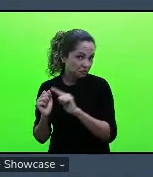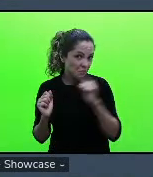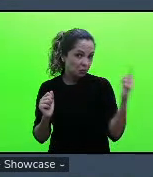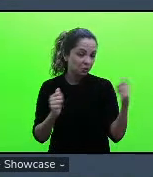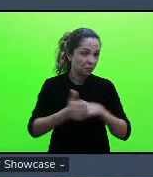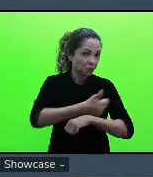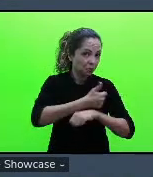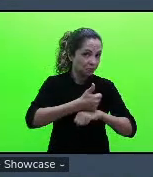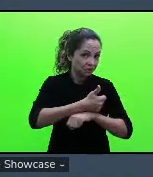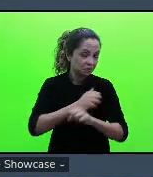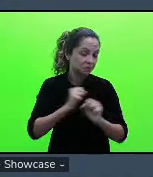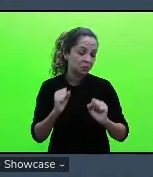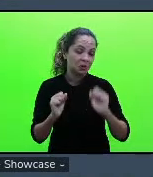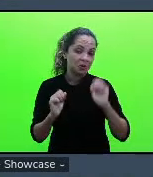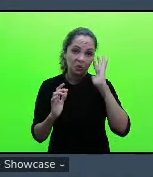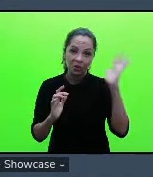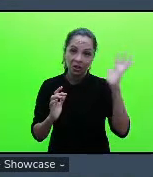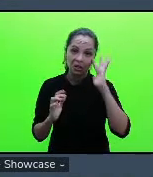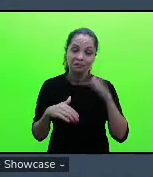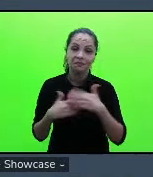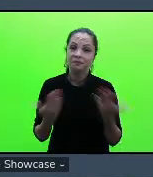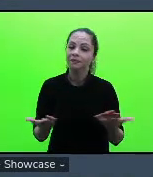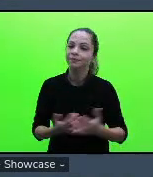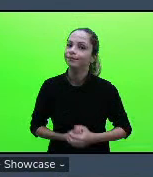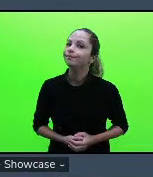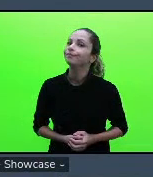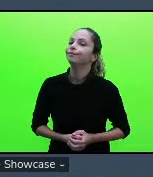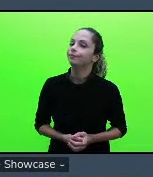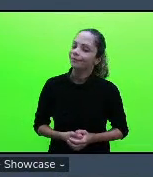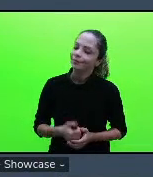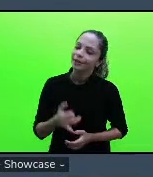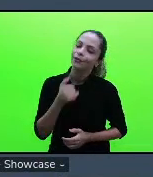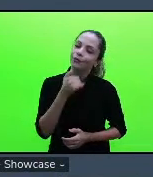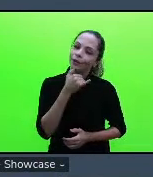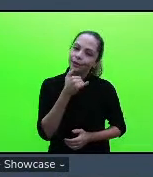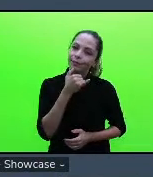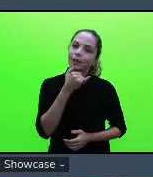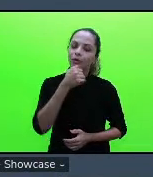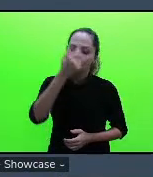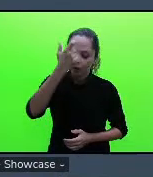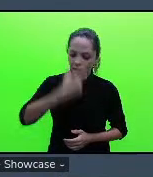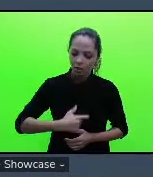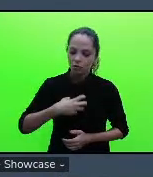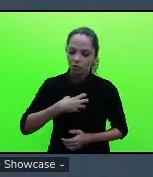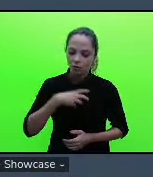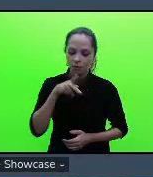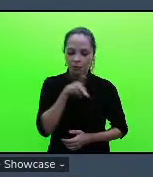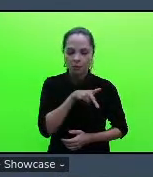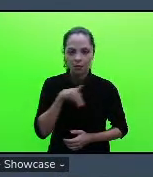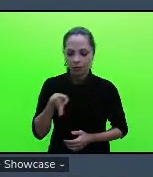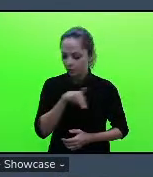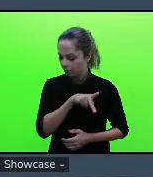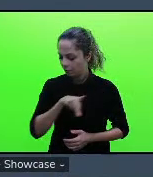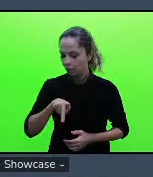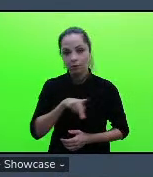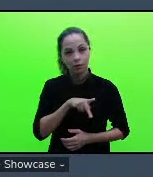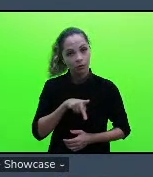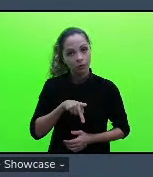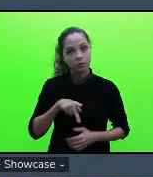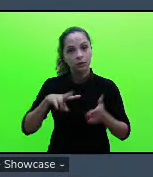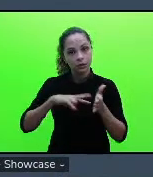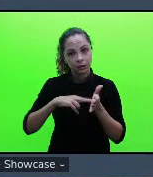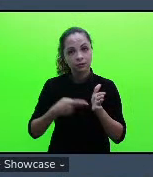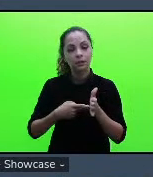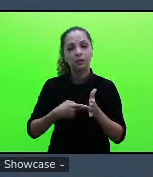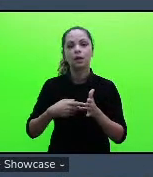sendo que infelizmente né o ser professor o sujeito professor já é uma profissão tão